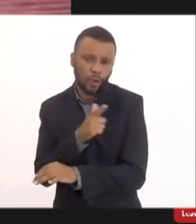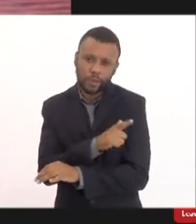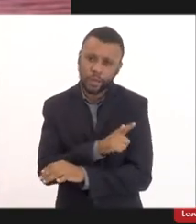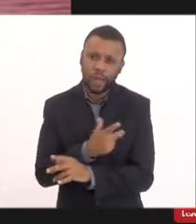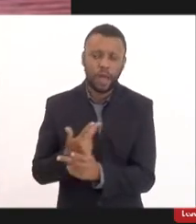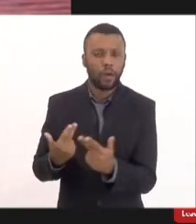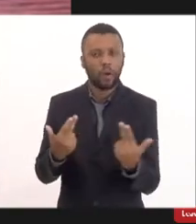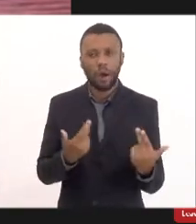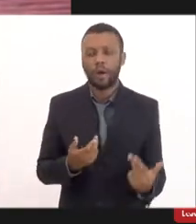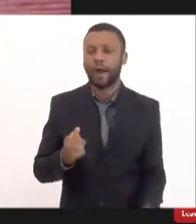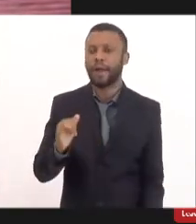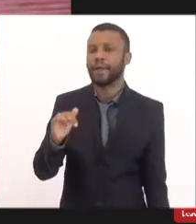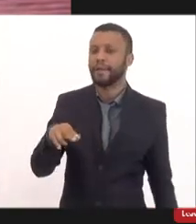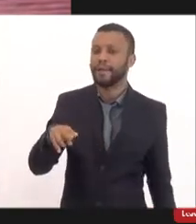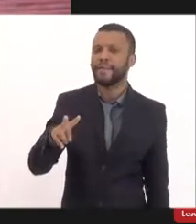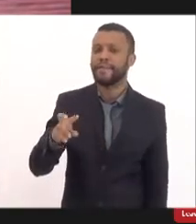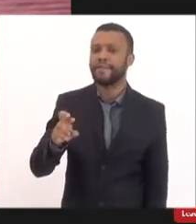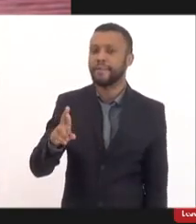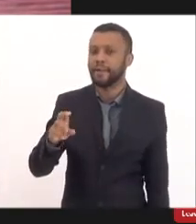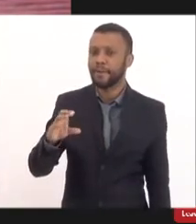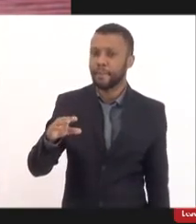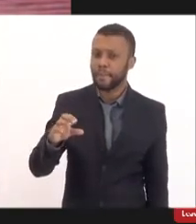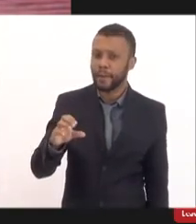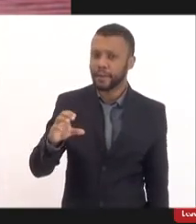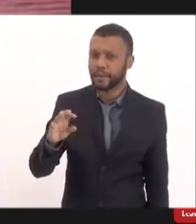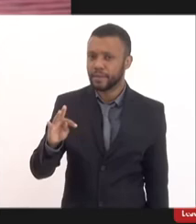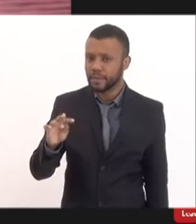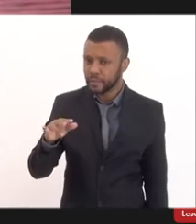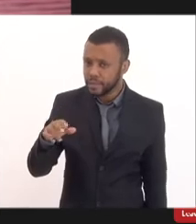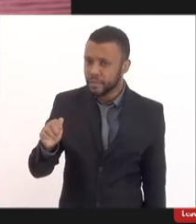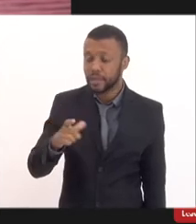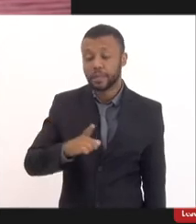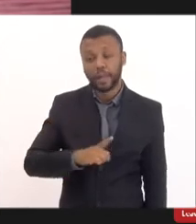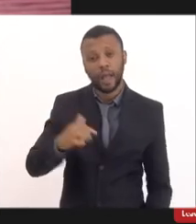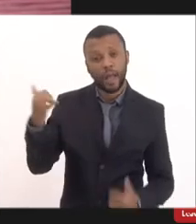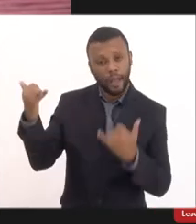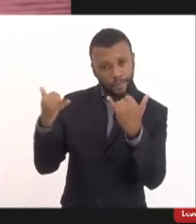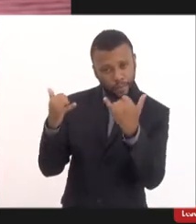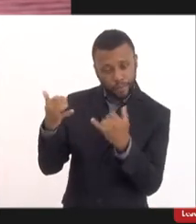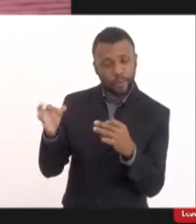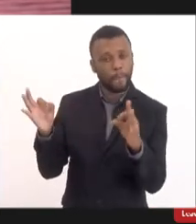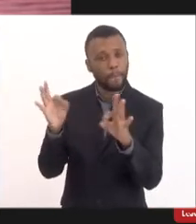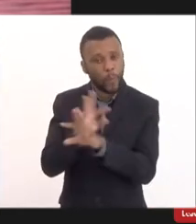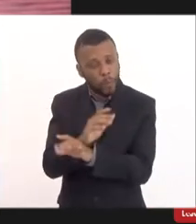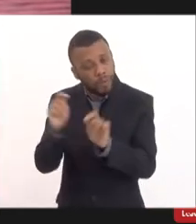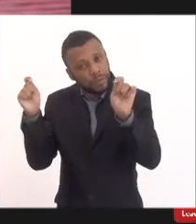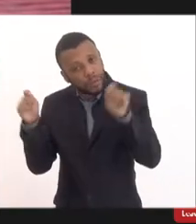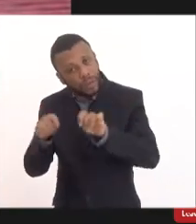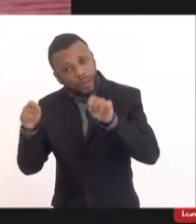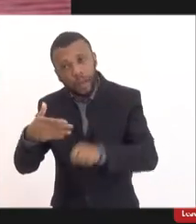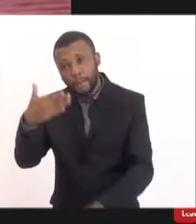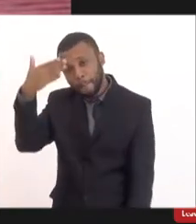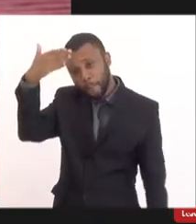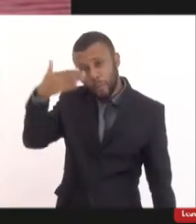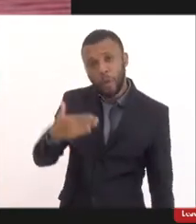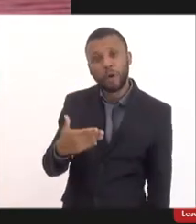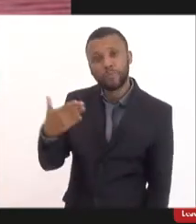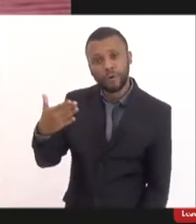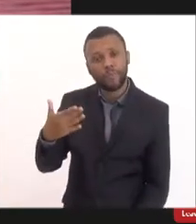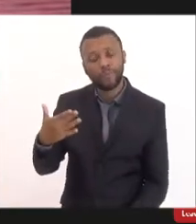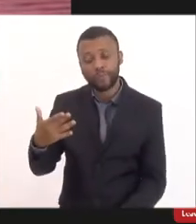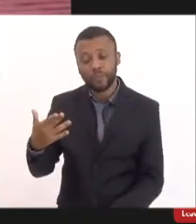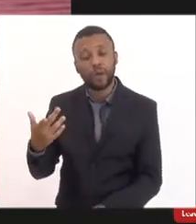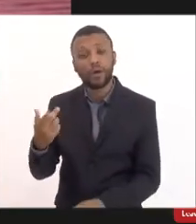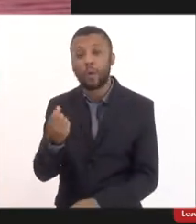ivermectina da lintazoxalida e outros fármacos que já tem dados suficientes científicos que mostram que são drogas seguras e